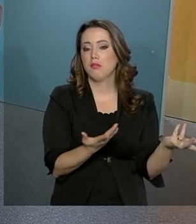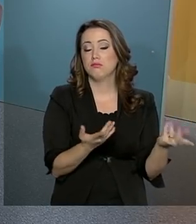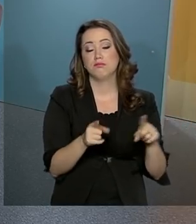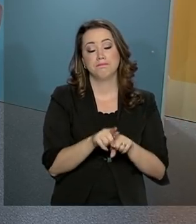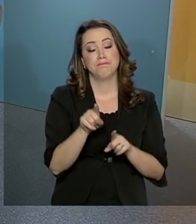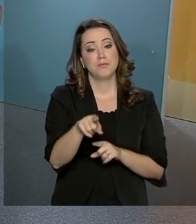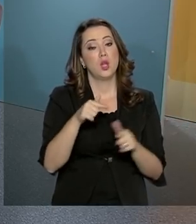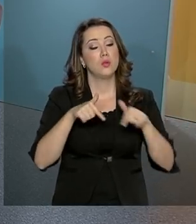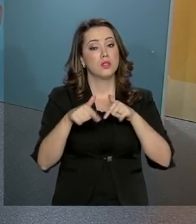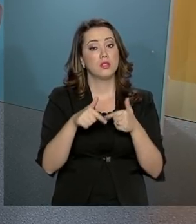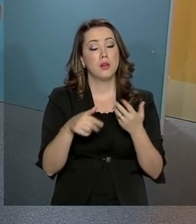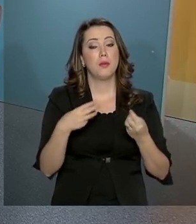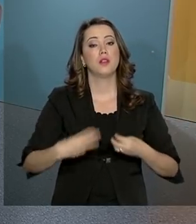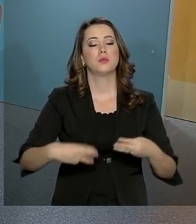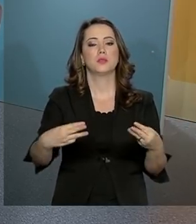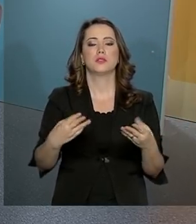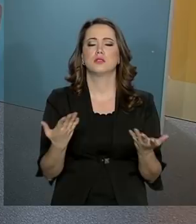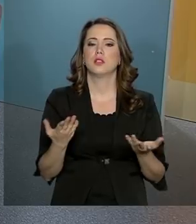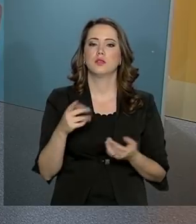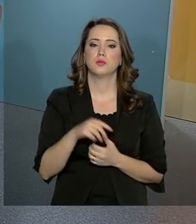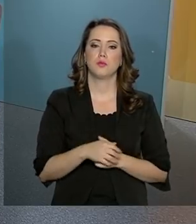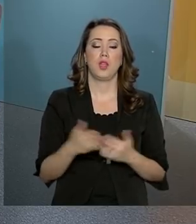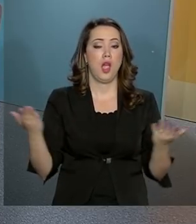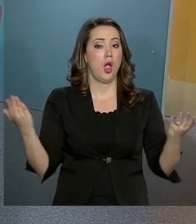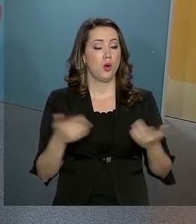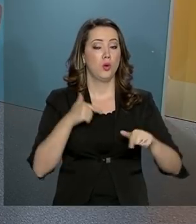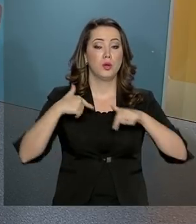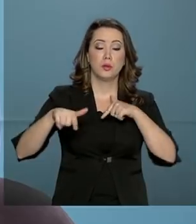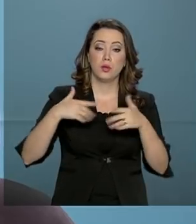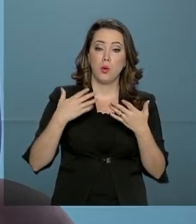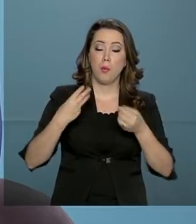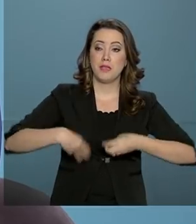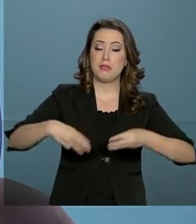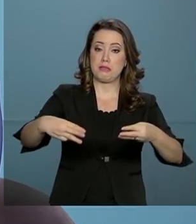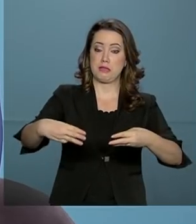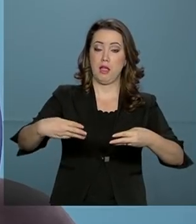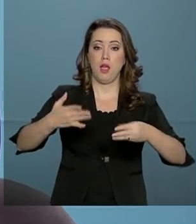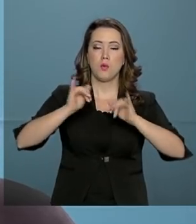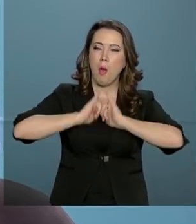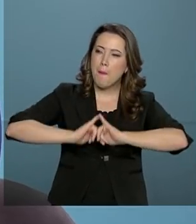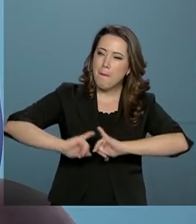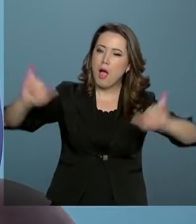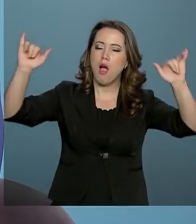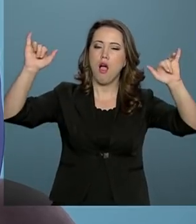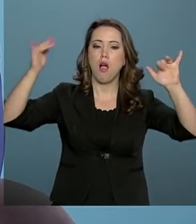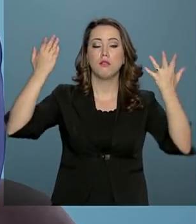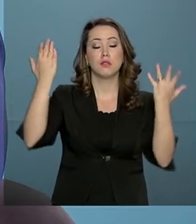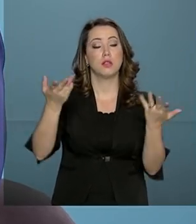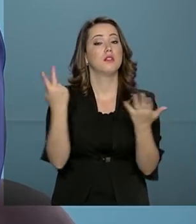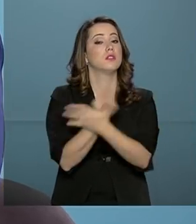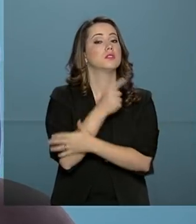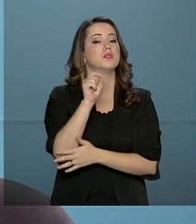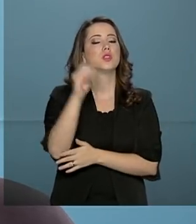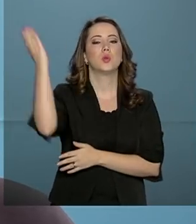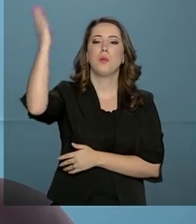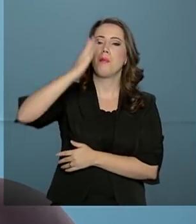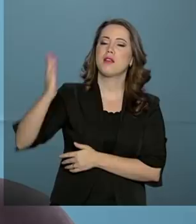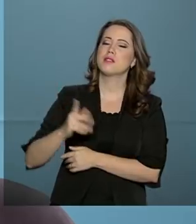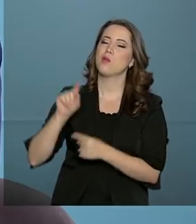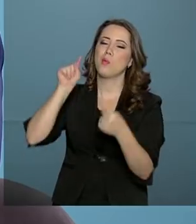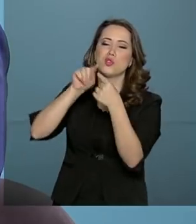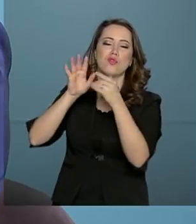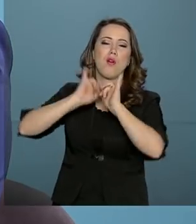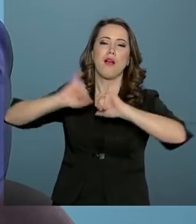as ações do Ministério para a gente prevenir isso? O Ministério vem agora com uma grande campanha. O objetivo do Ministério é realizar no Brasil uma grande